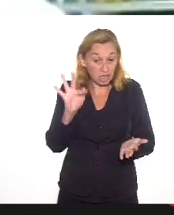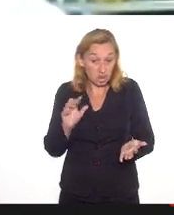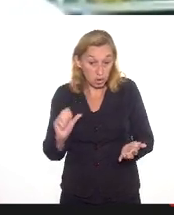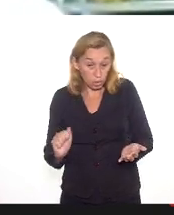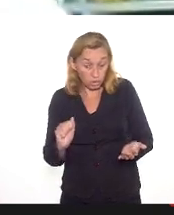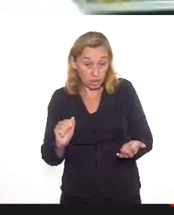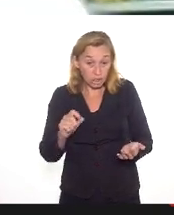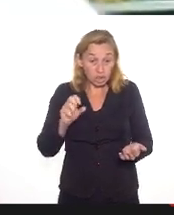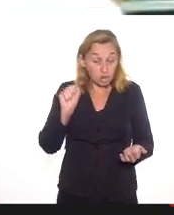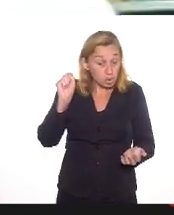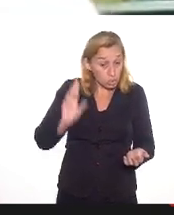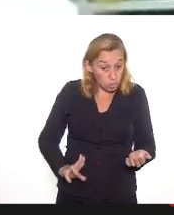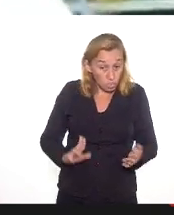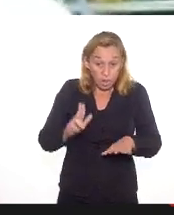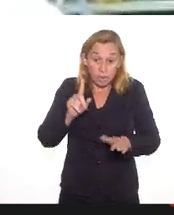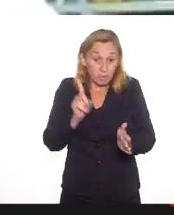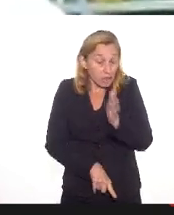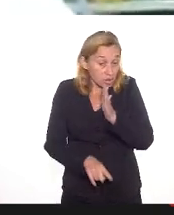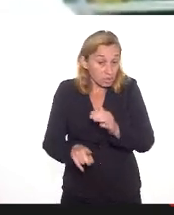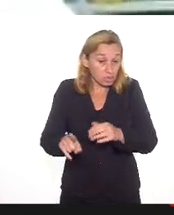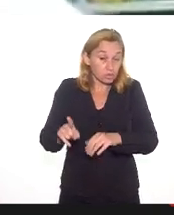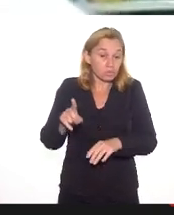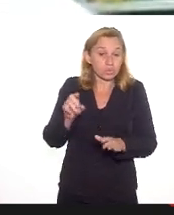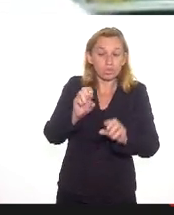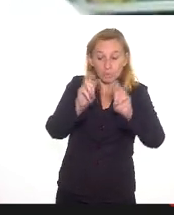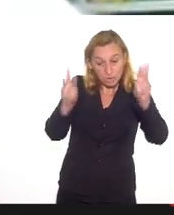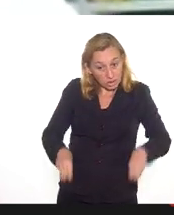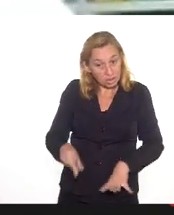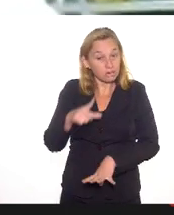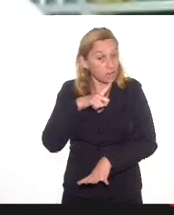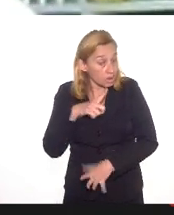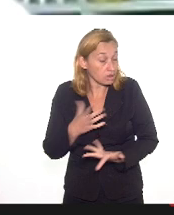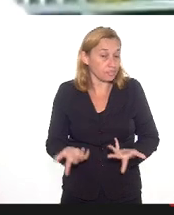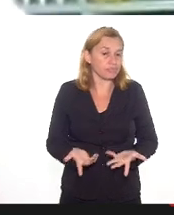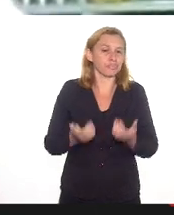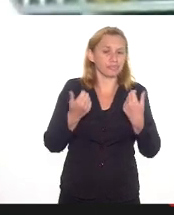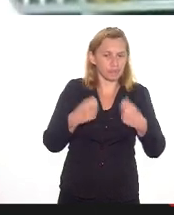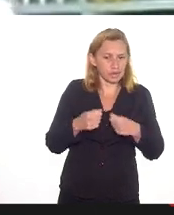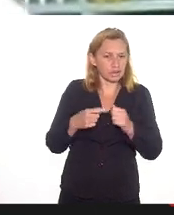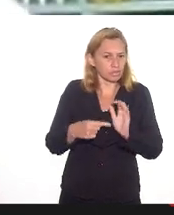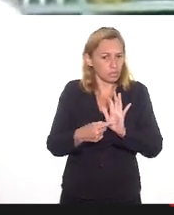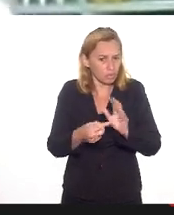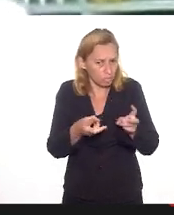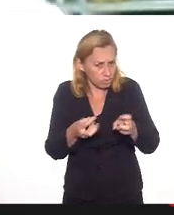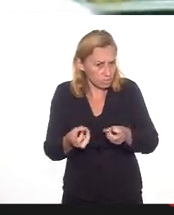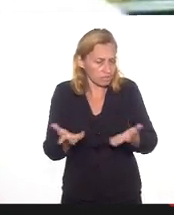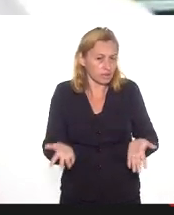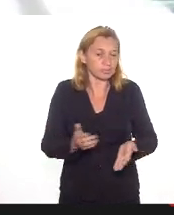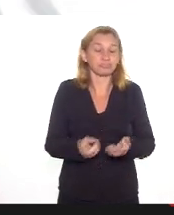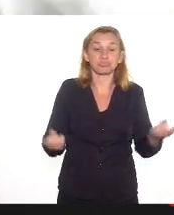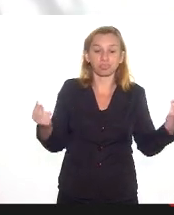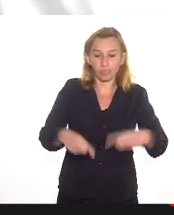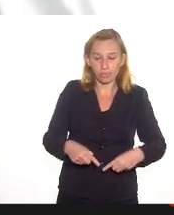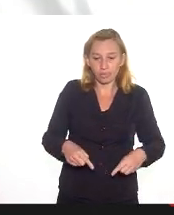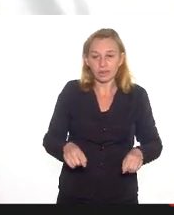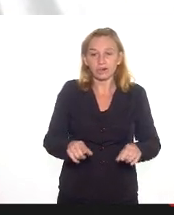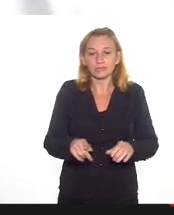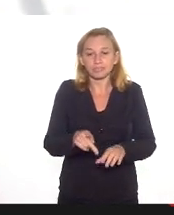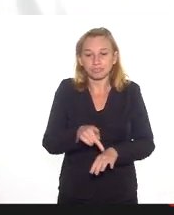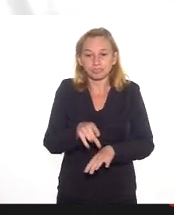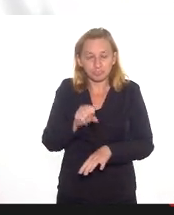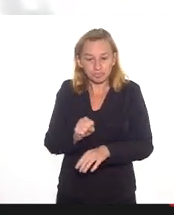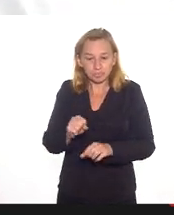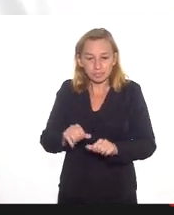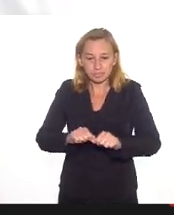menos museus a gente tem. Então, isso é um dado importante que tem que ser considerado. O desafio pós-pandemia, já vou terminar,